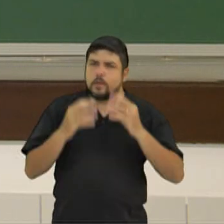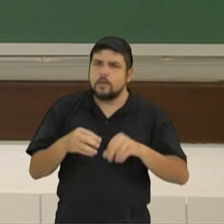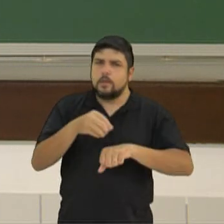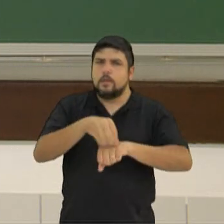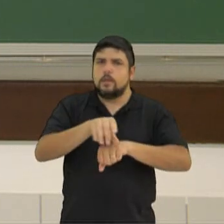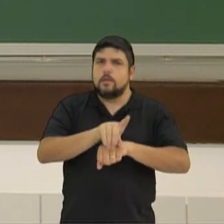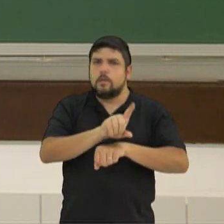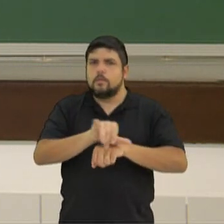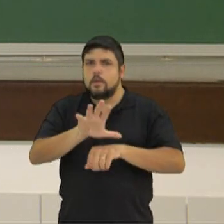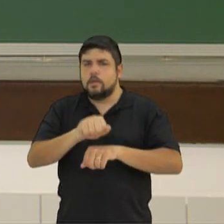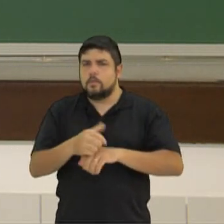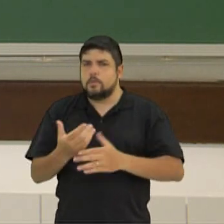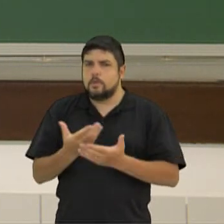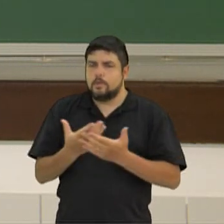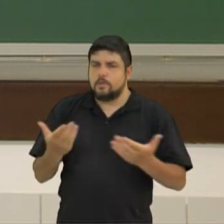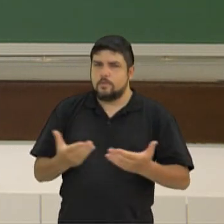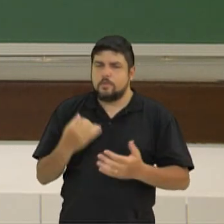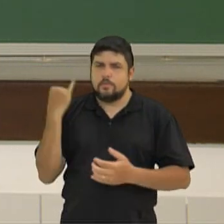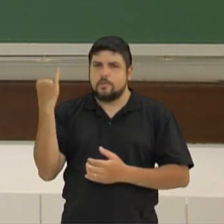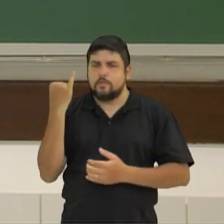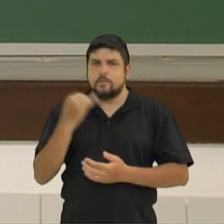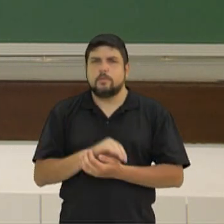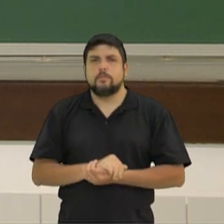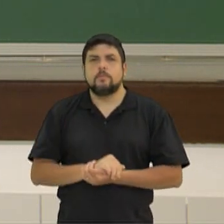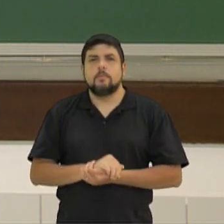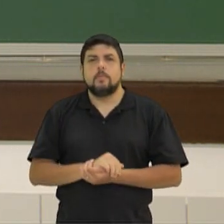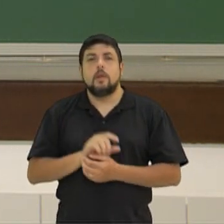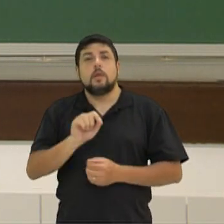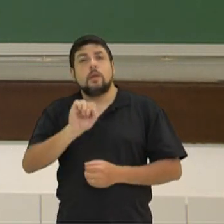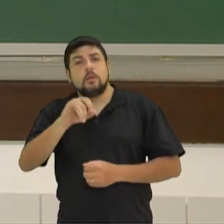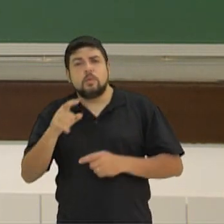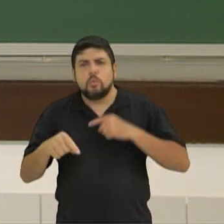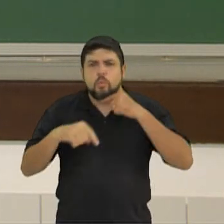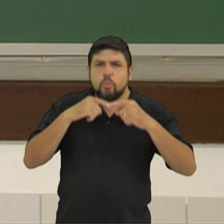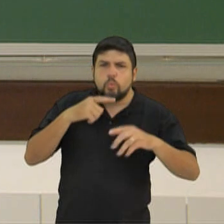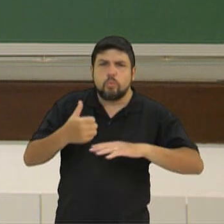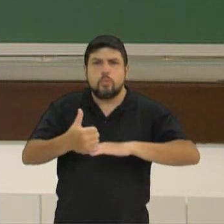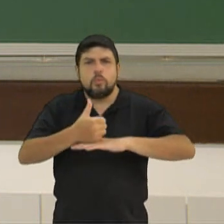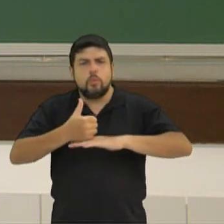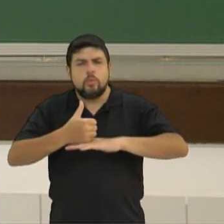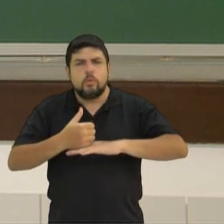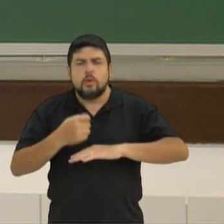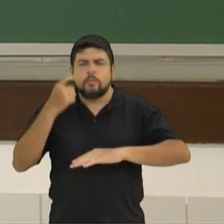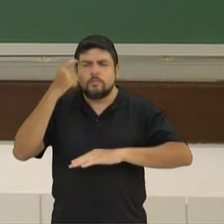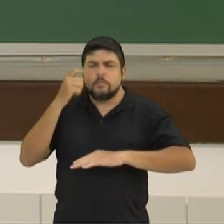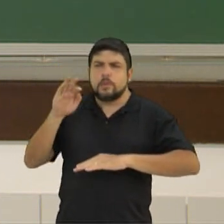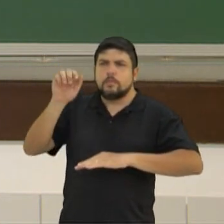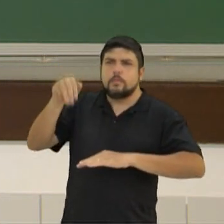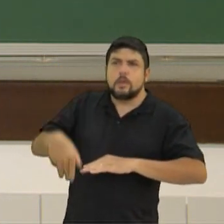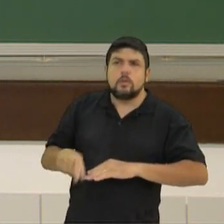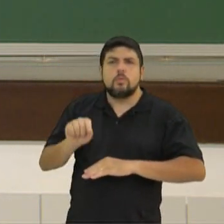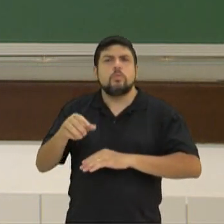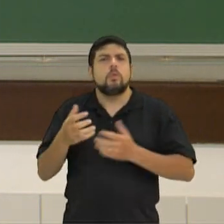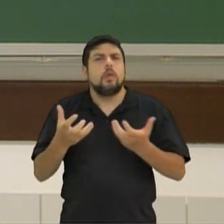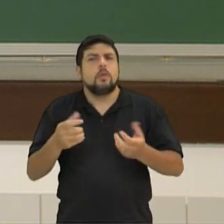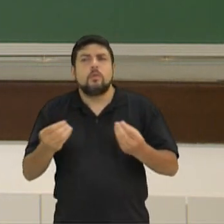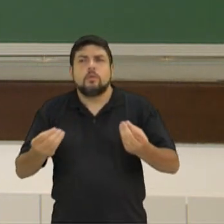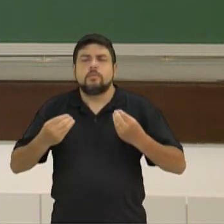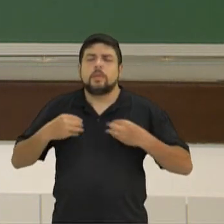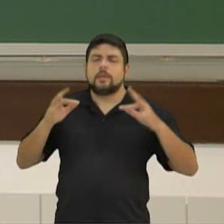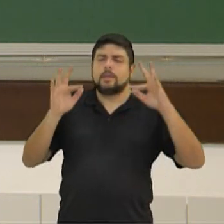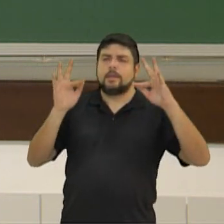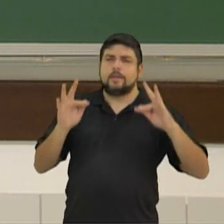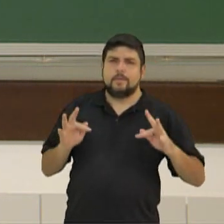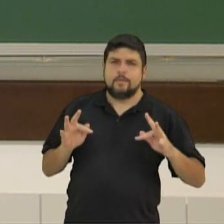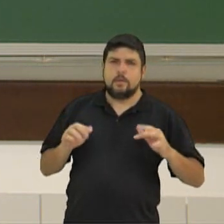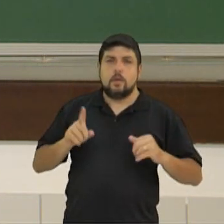dessa aula de hoje. Vai ser muito importante. E quem ainda está na dúvida da profissão, pense bem o que é que você quer. O que é que vai te deixar feliz. E não o que